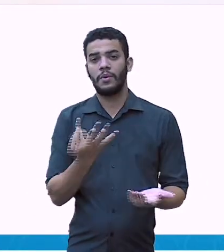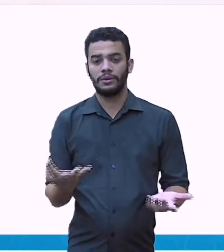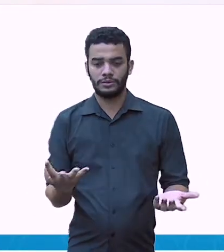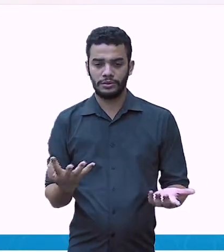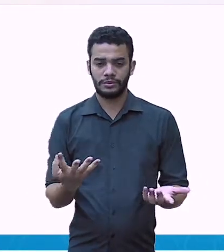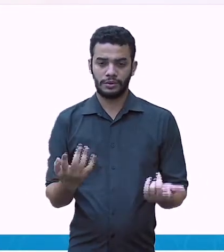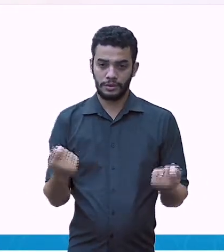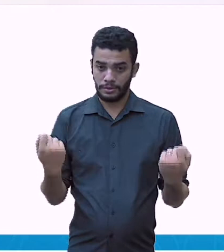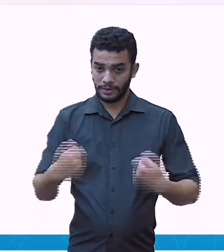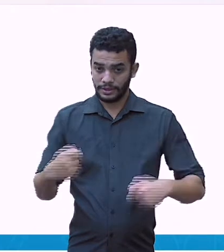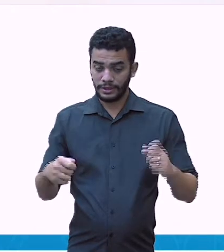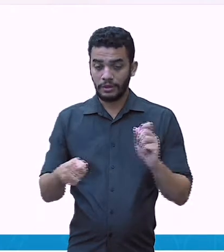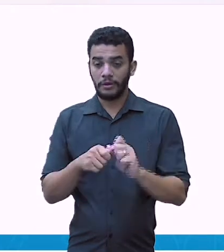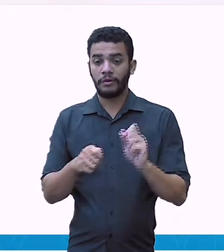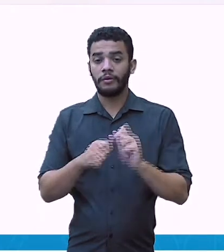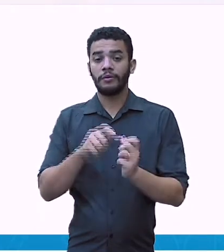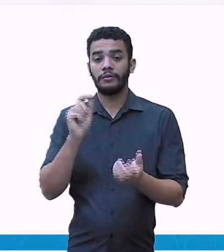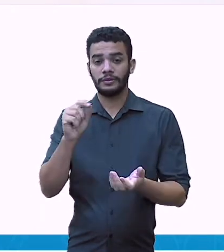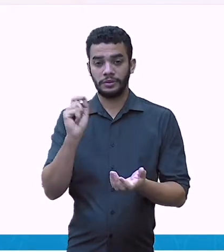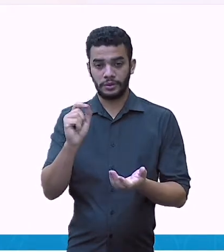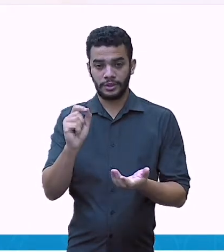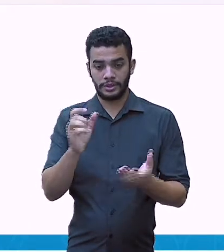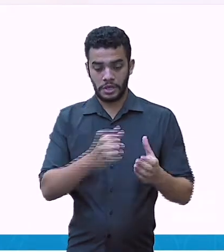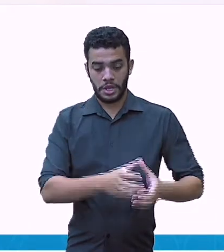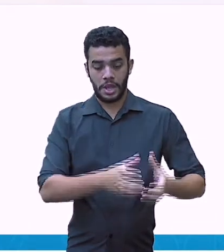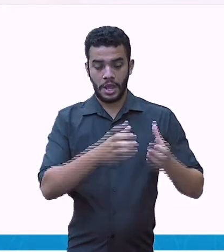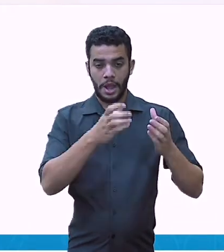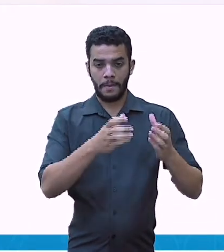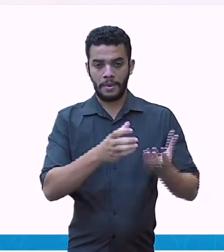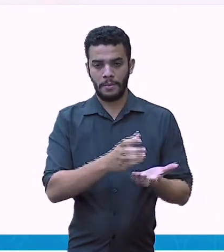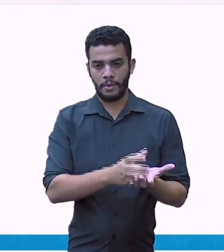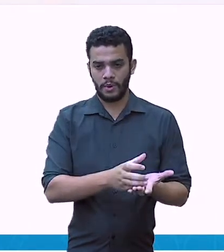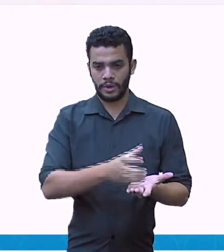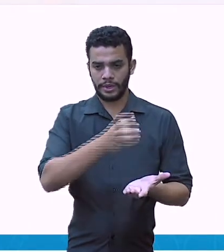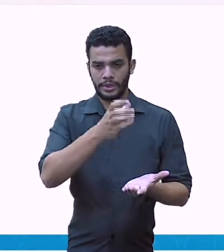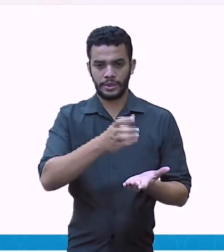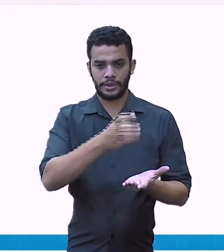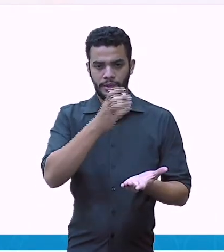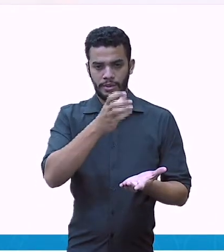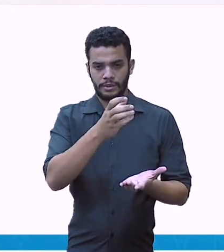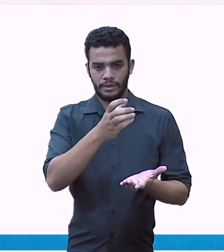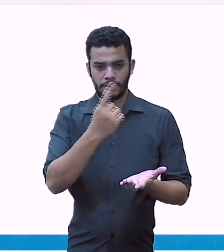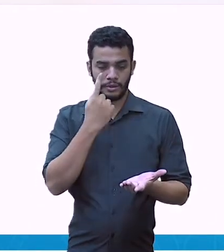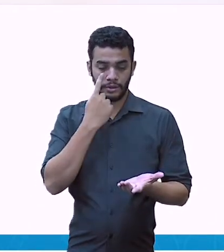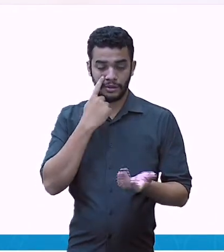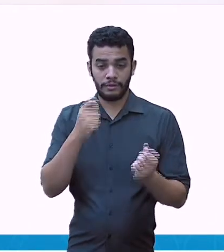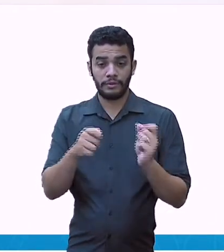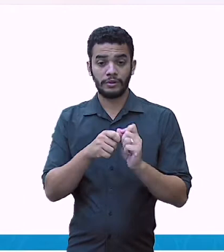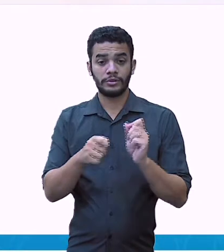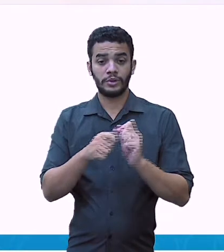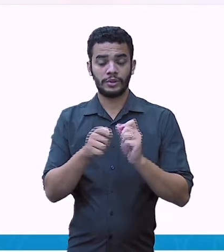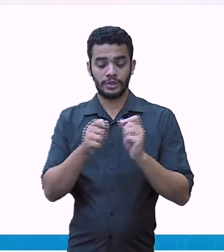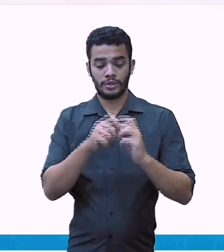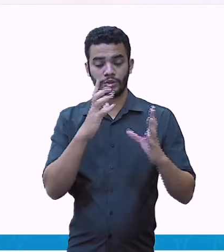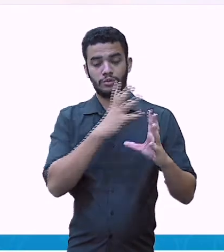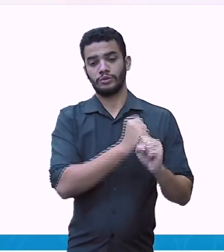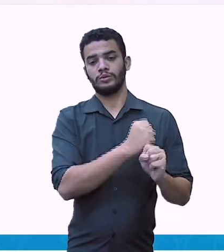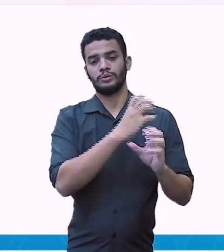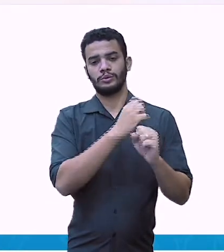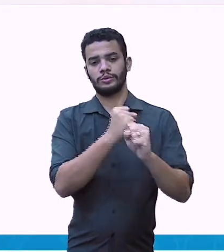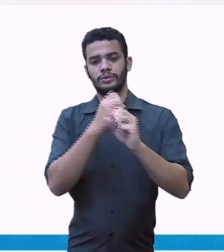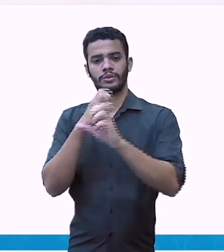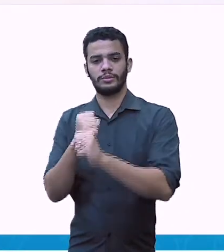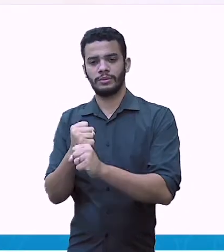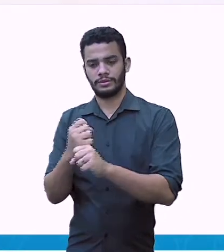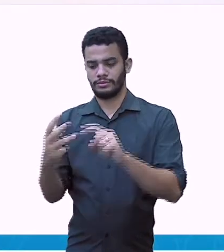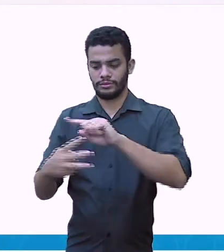eu vou pegar, olha, o valor do balde da pipoca, que é, né, vou pegar o valor, que é esse valor aqui.